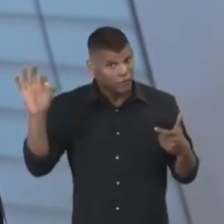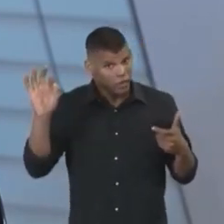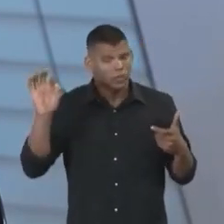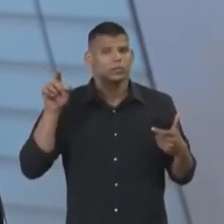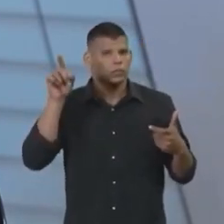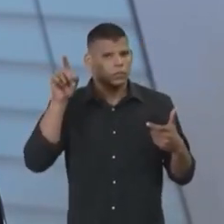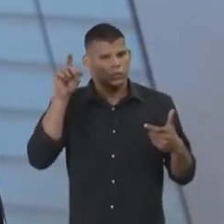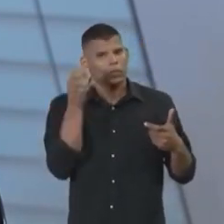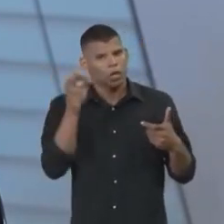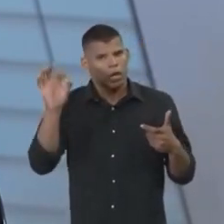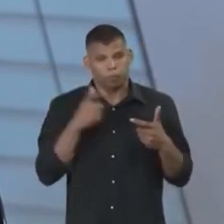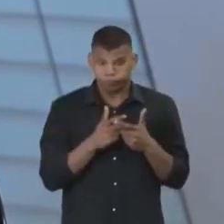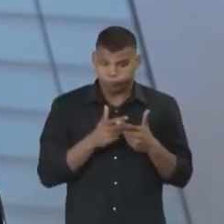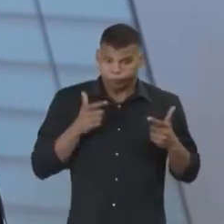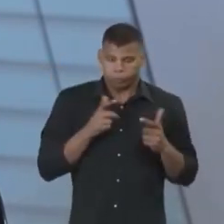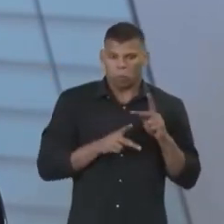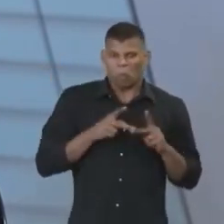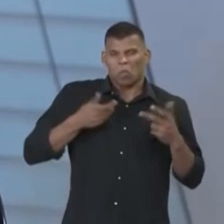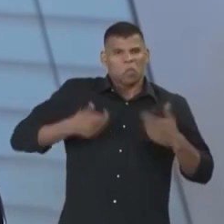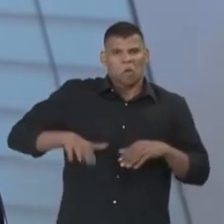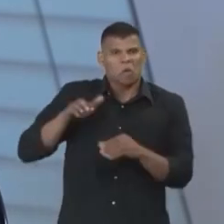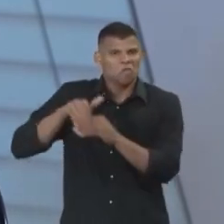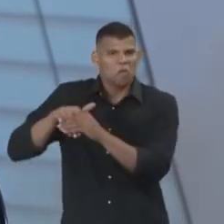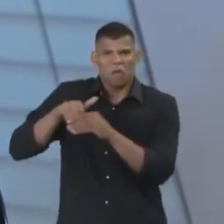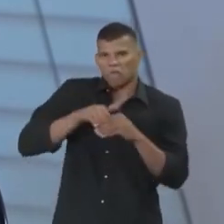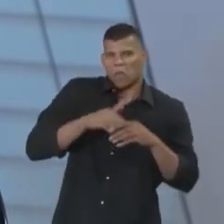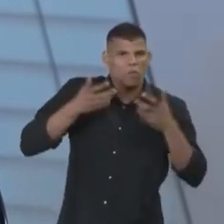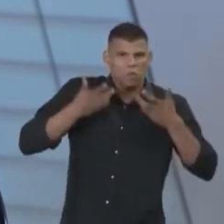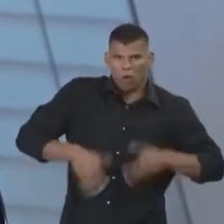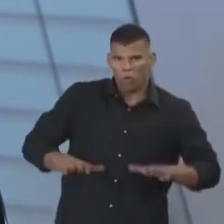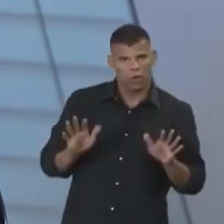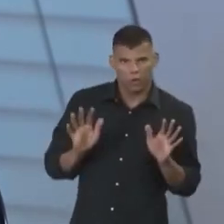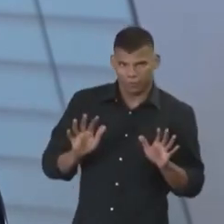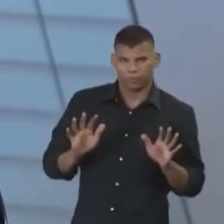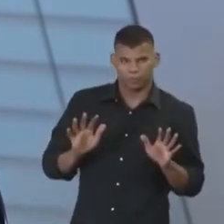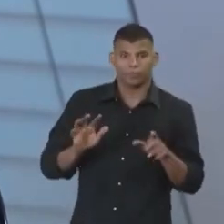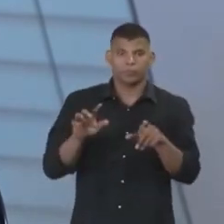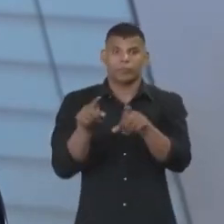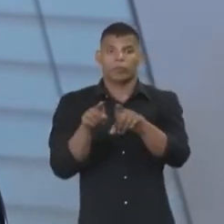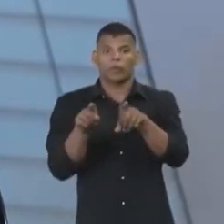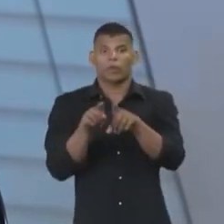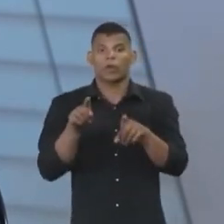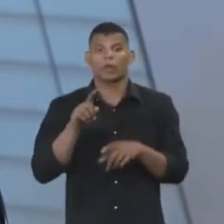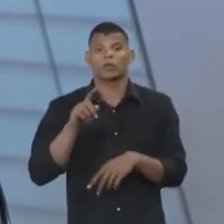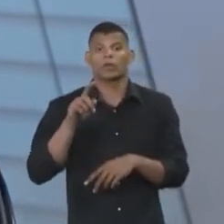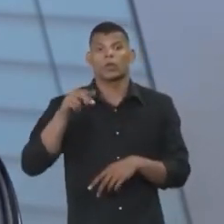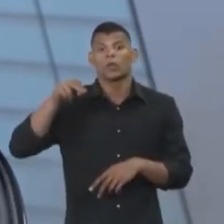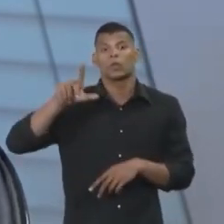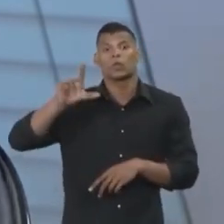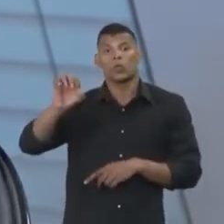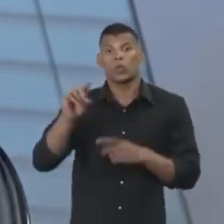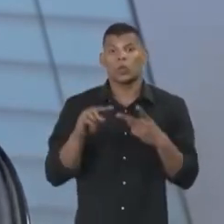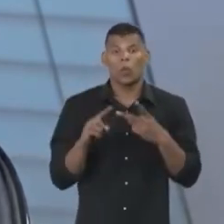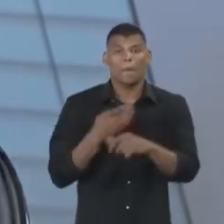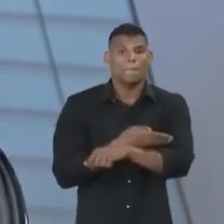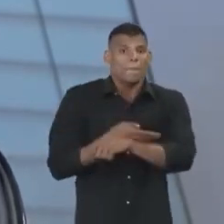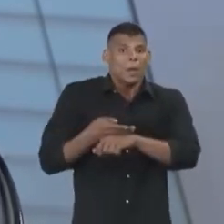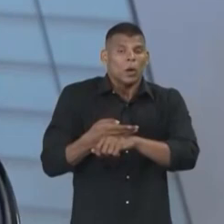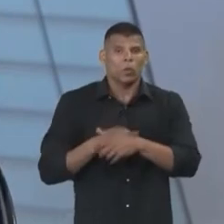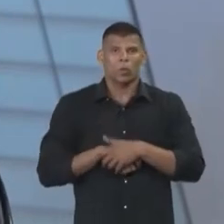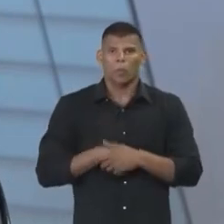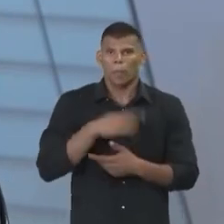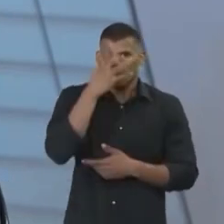parte significativa da população da França não queria nenhum nem outro. E houve também um alto número de votos brancos e nulos, mais de 2 milhões,